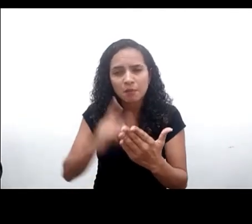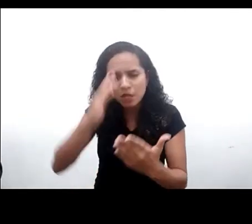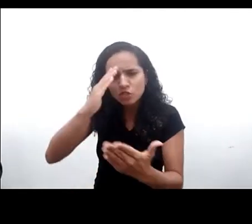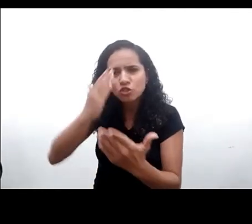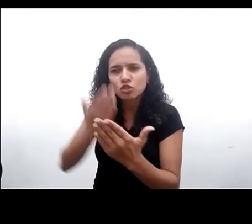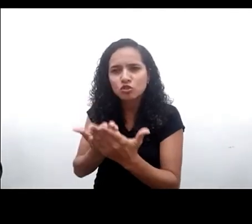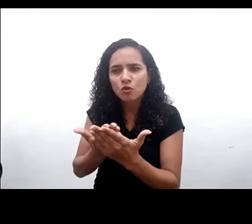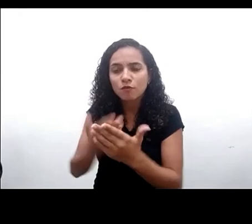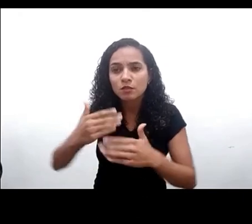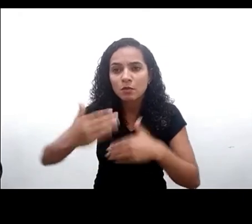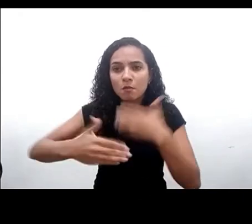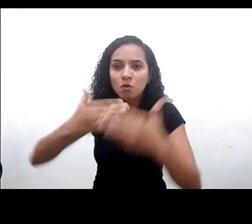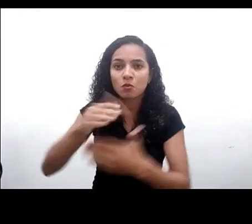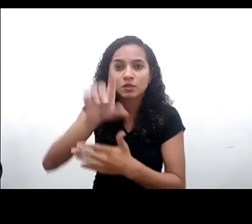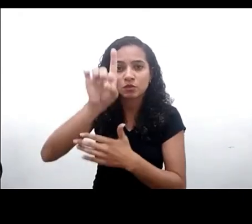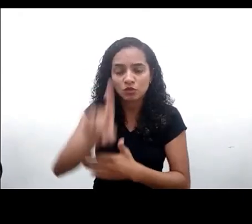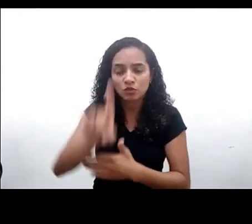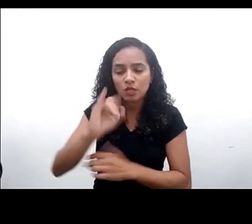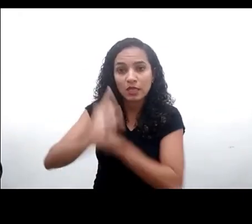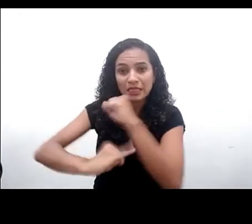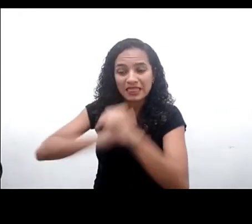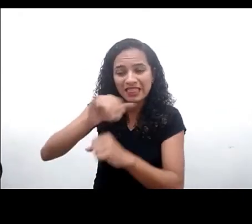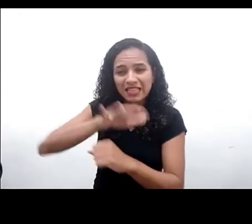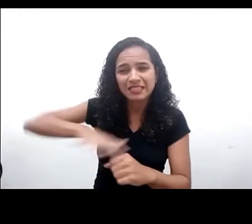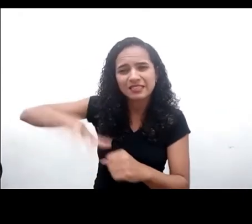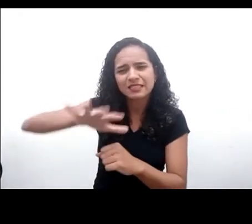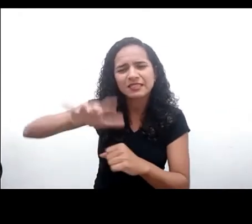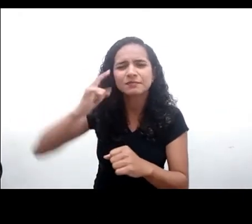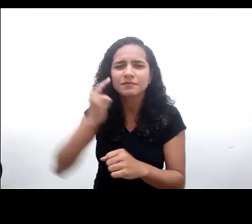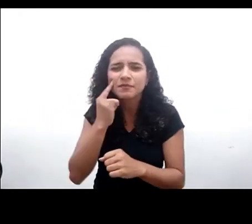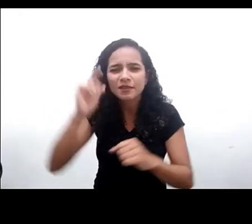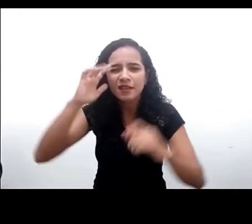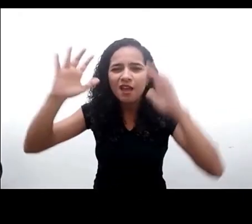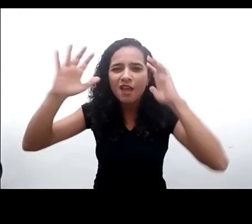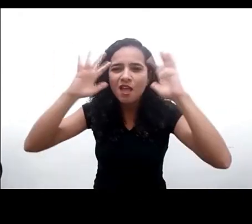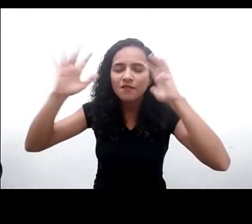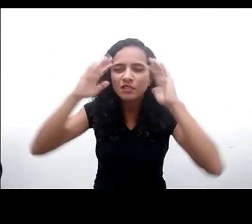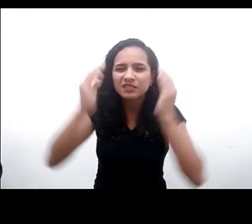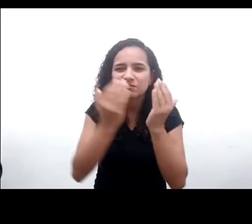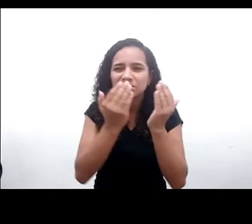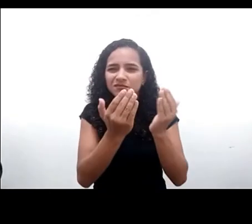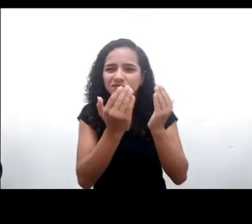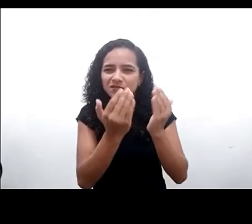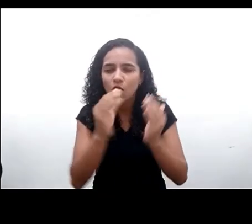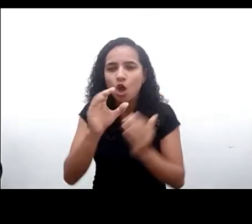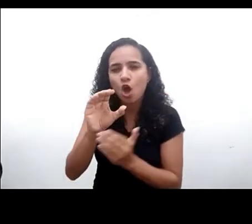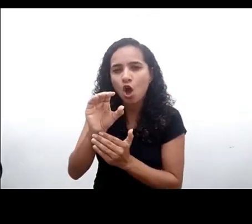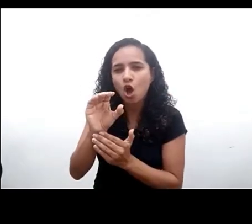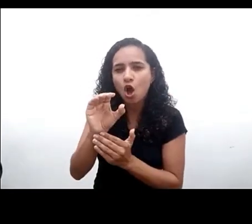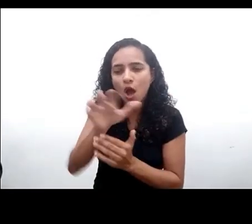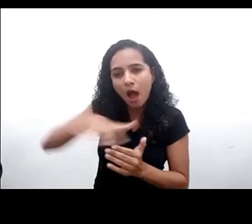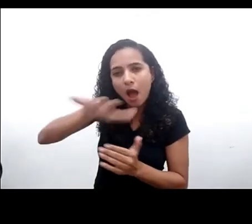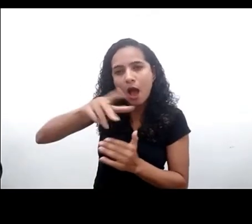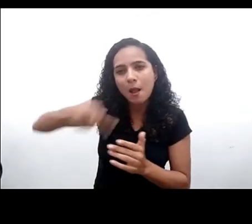a promoção de direitos na internet, refletindo aí a desconfiança em relação aos órgãos públicos mas também em